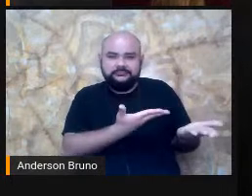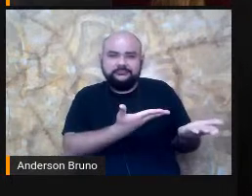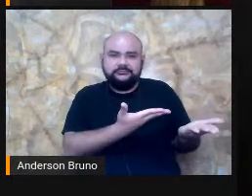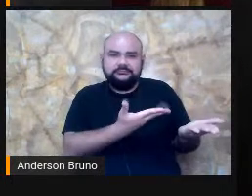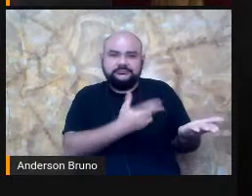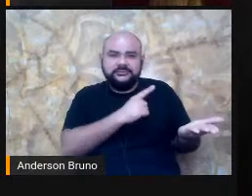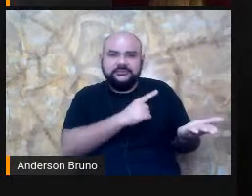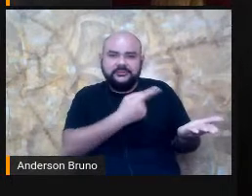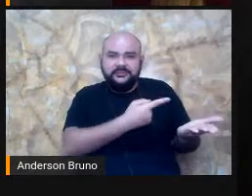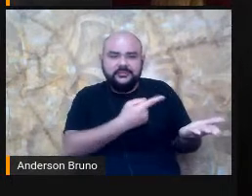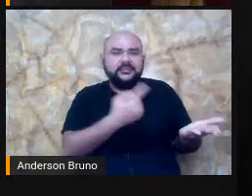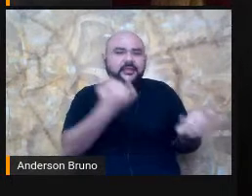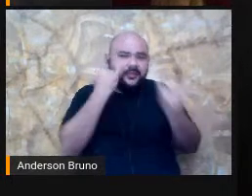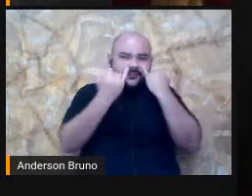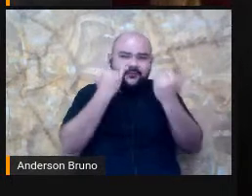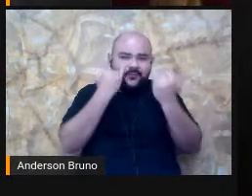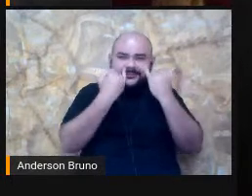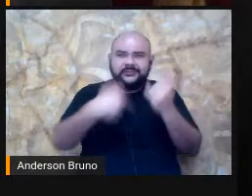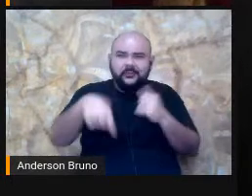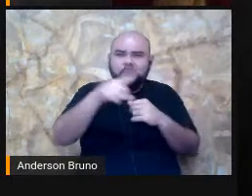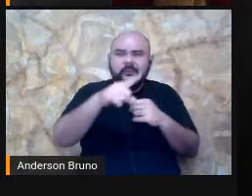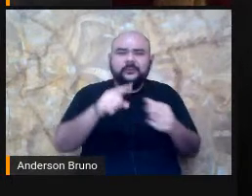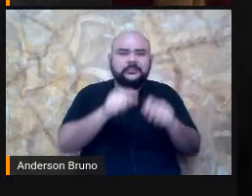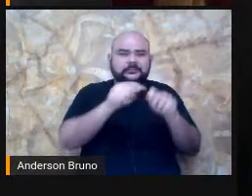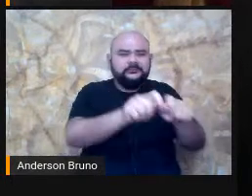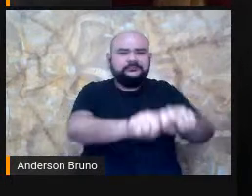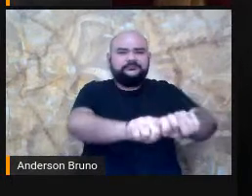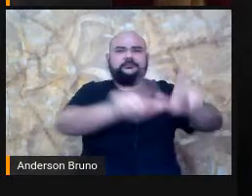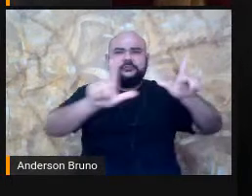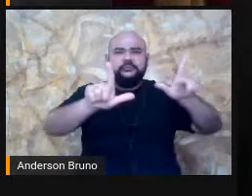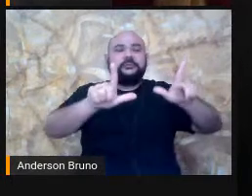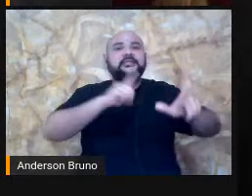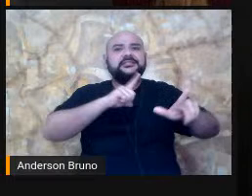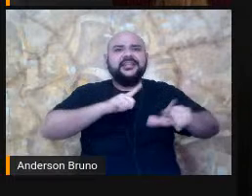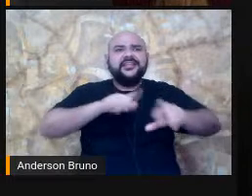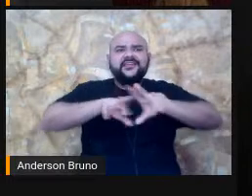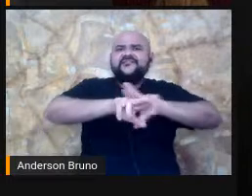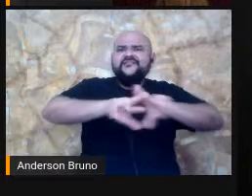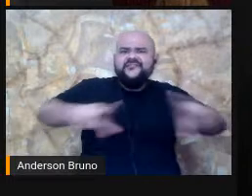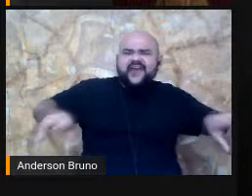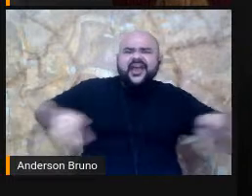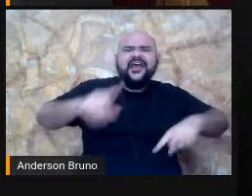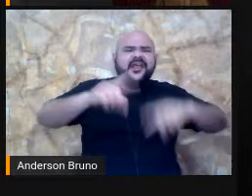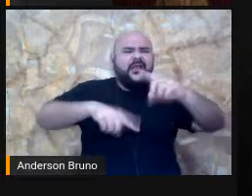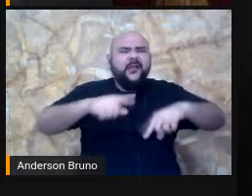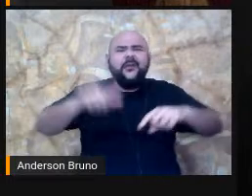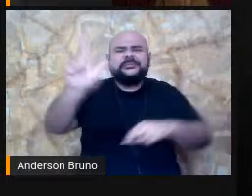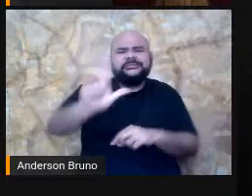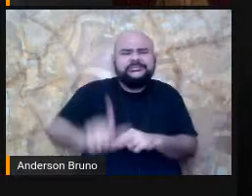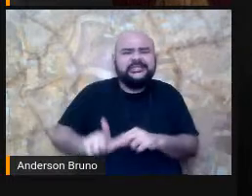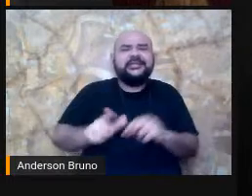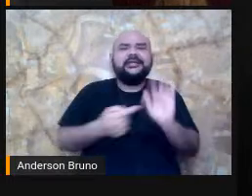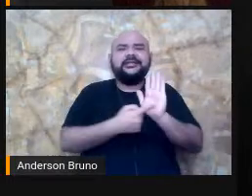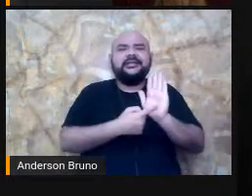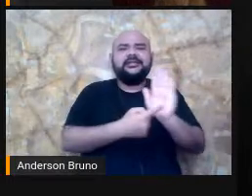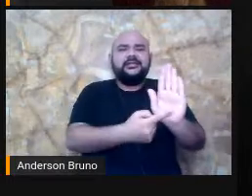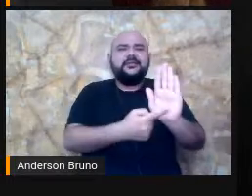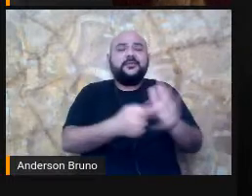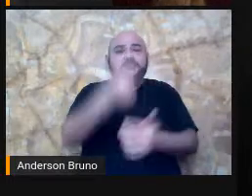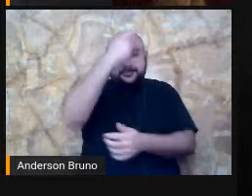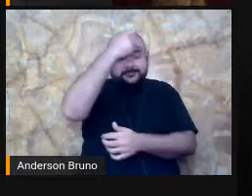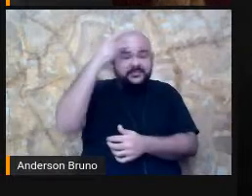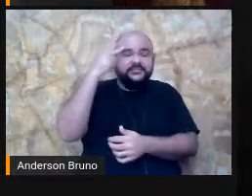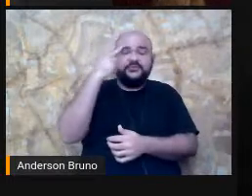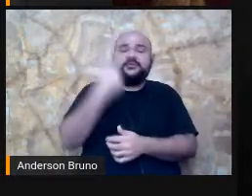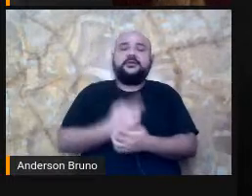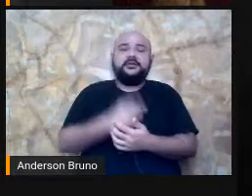página, vocês conseguem ter acesso a mais de 400 obras literárias que fazem alusão a pessoas com